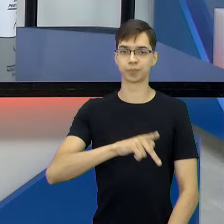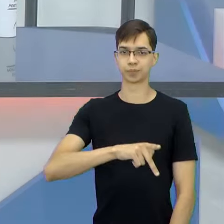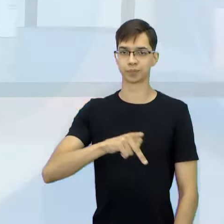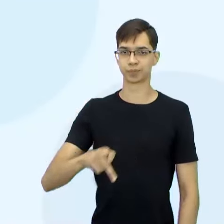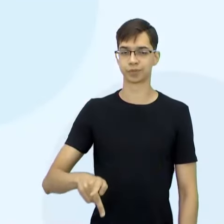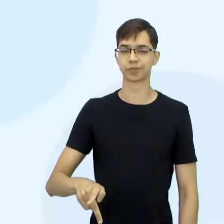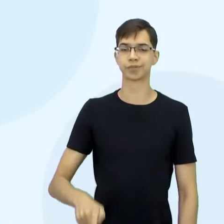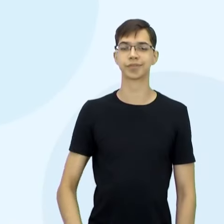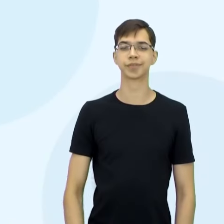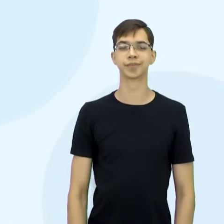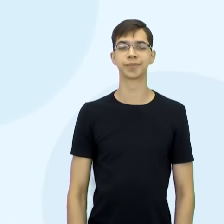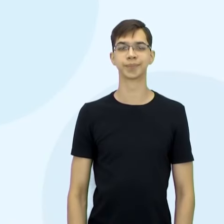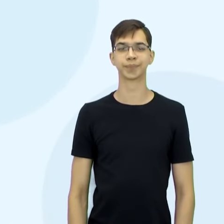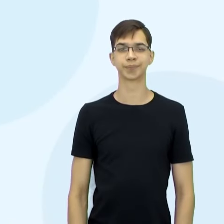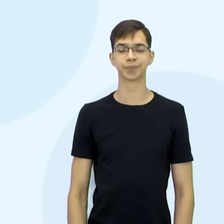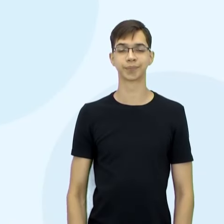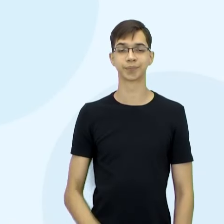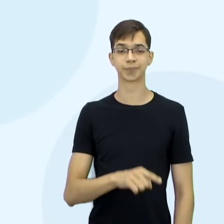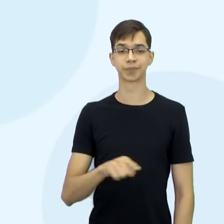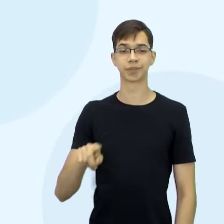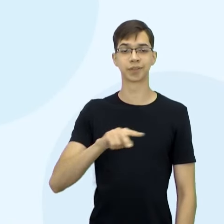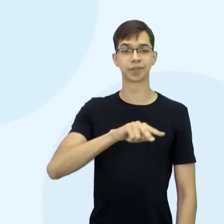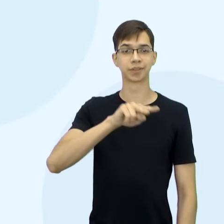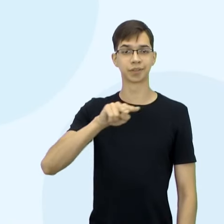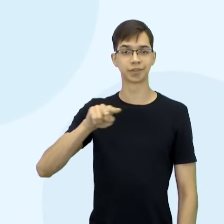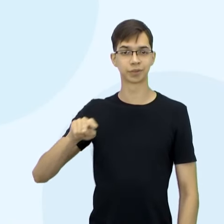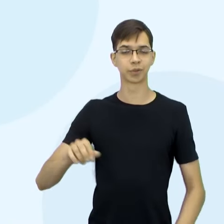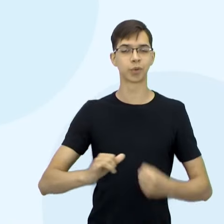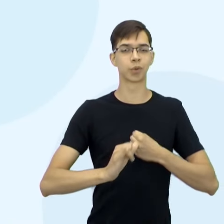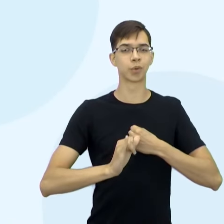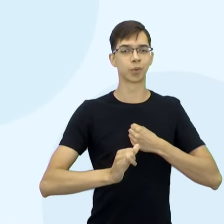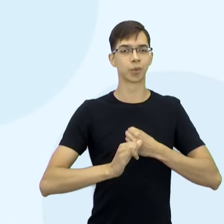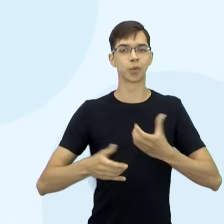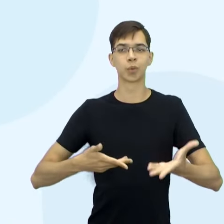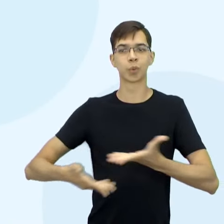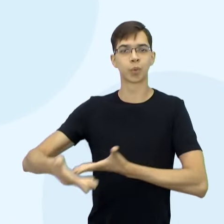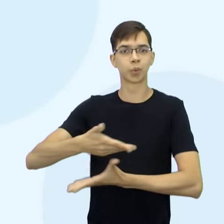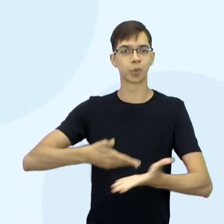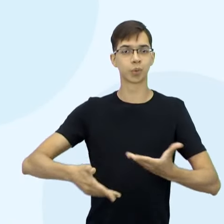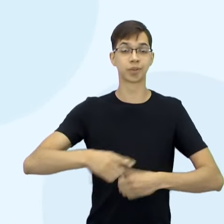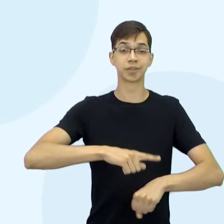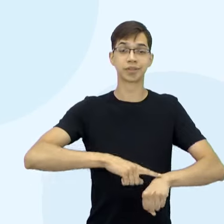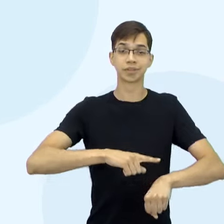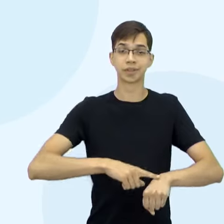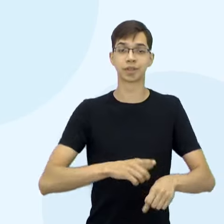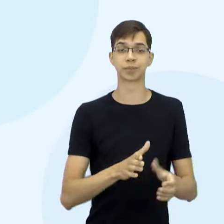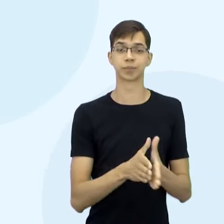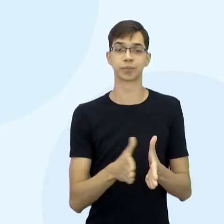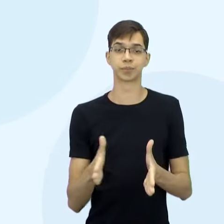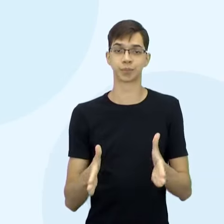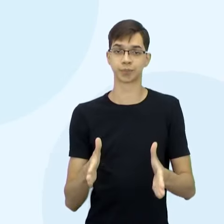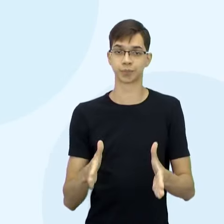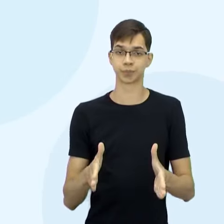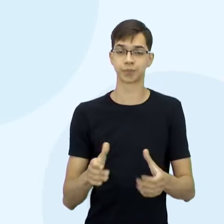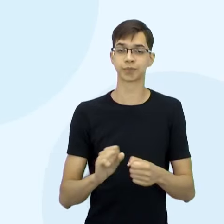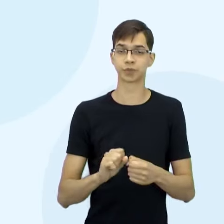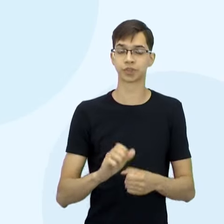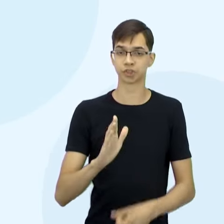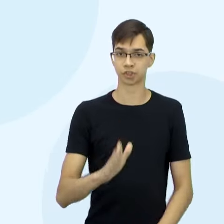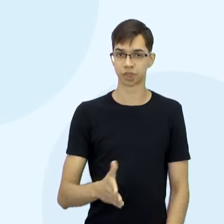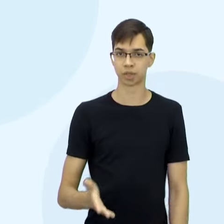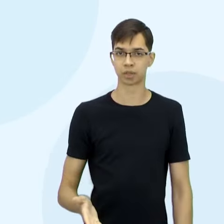que é exatamente, né? Realizar a leitura compartilhada de algumas crônicas. Nesse momento, se eles estiverem... Eles já fizeram